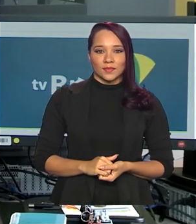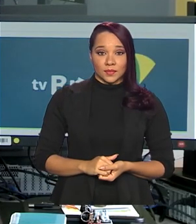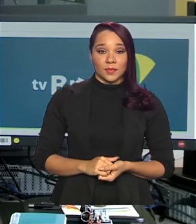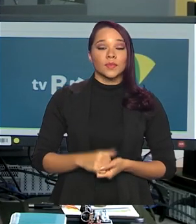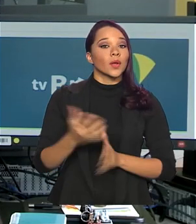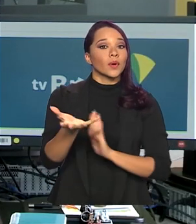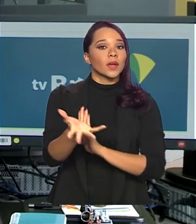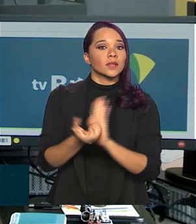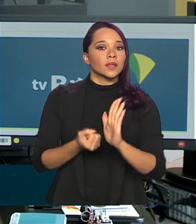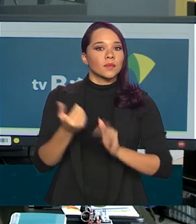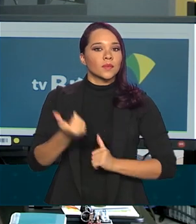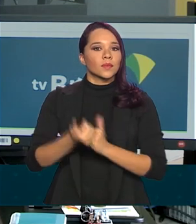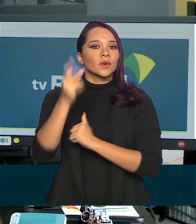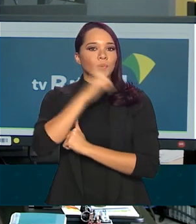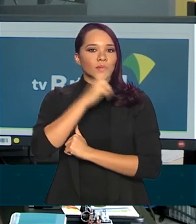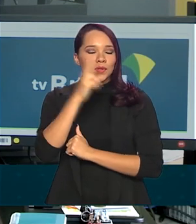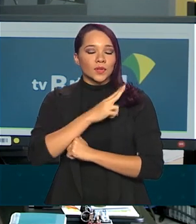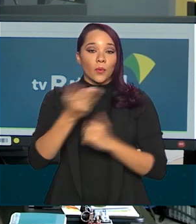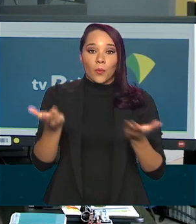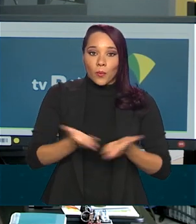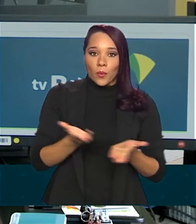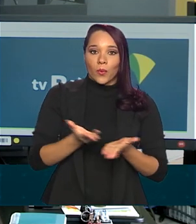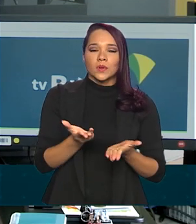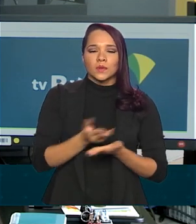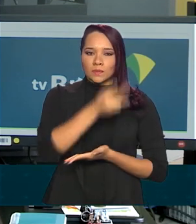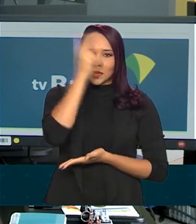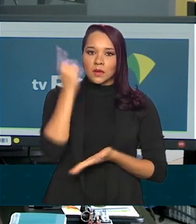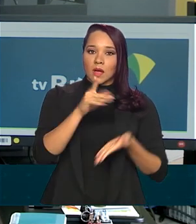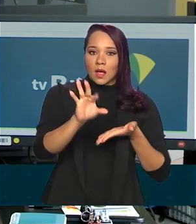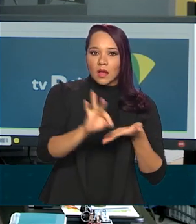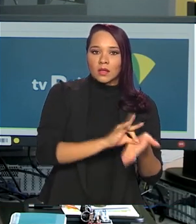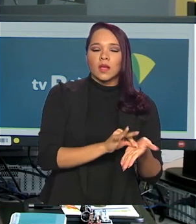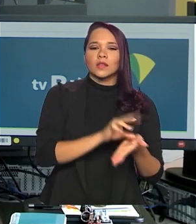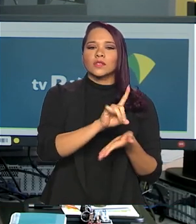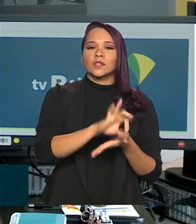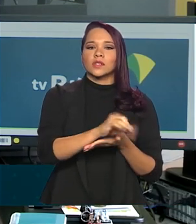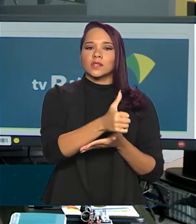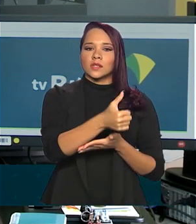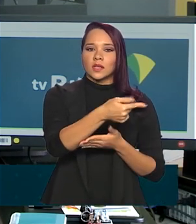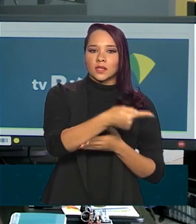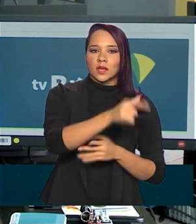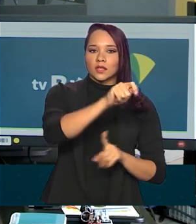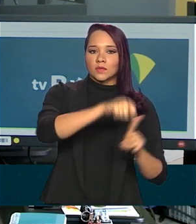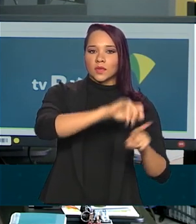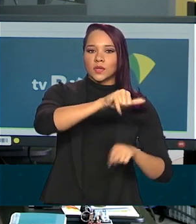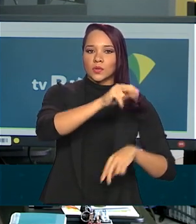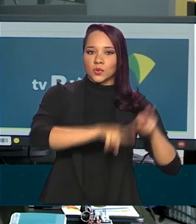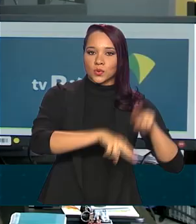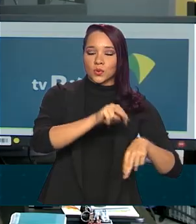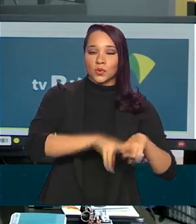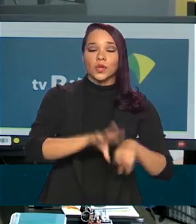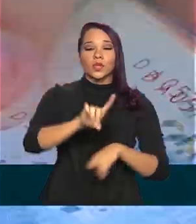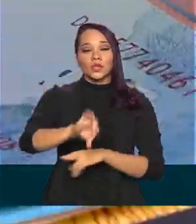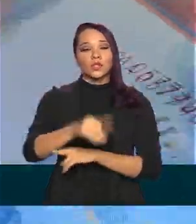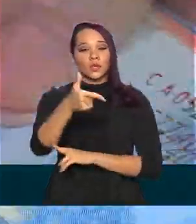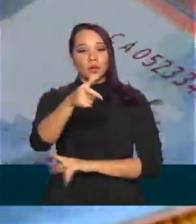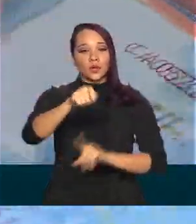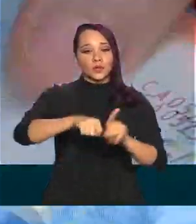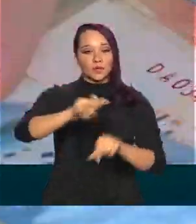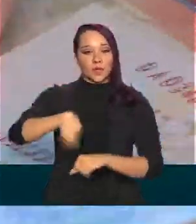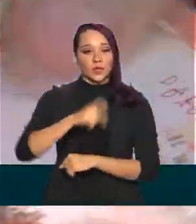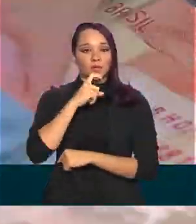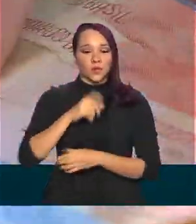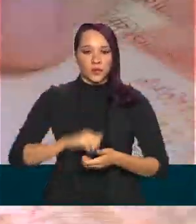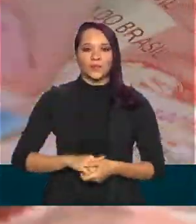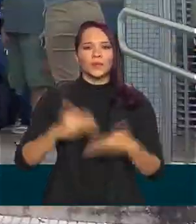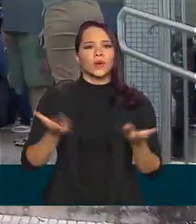Recebe o auxílio emergencial a partir de hoje quem fez o cadastro entre os dias 17 de junho e 2 de julho. Hoje